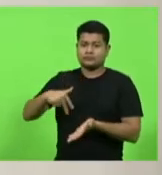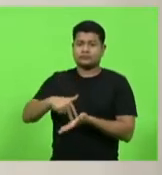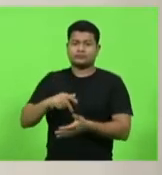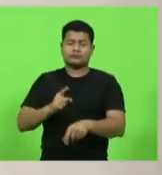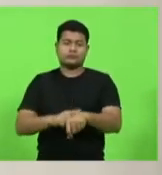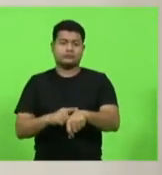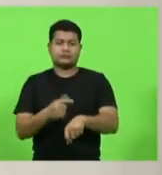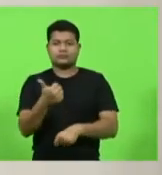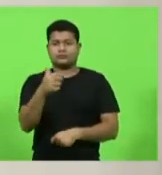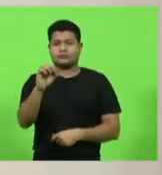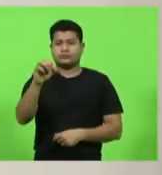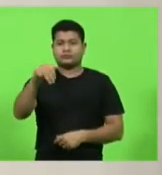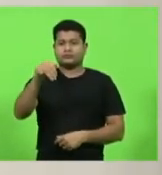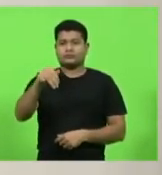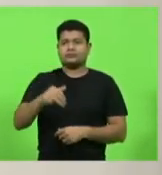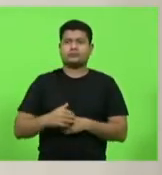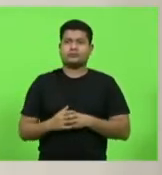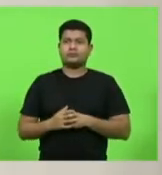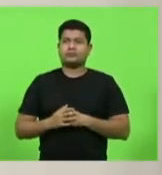dez minutos, deputada.